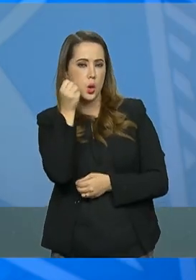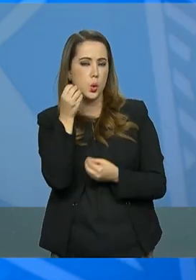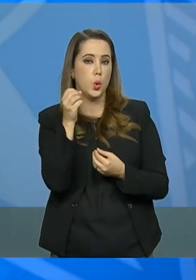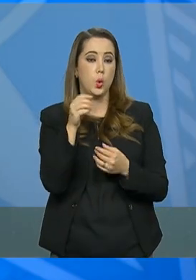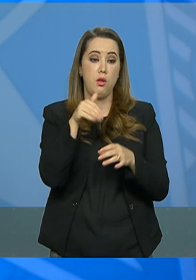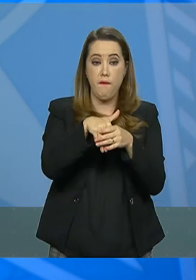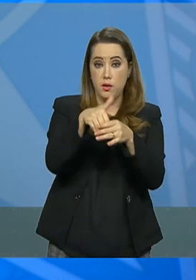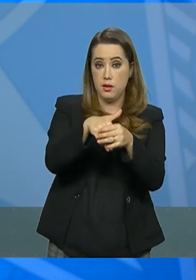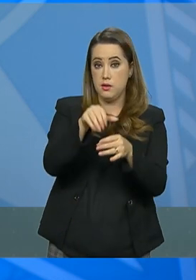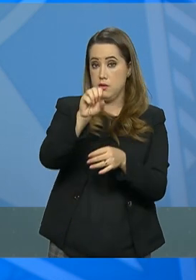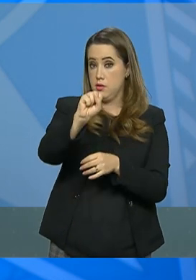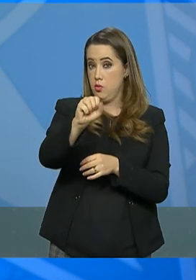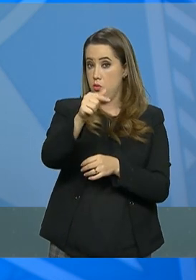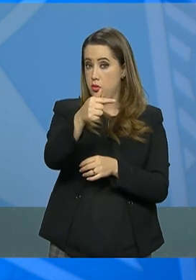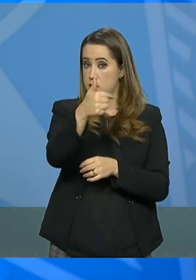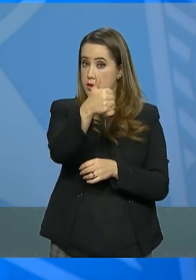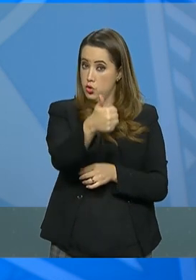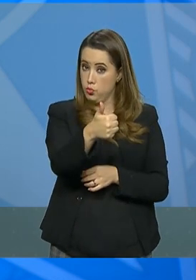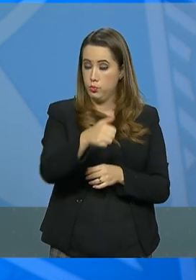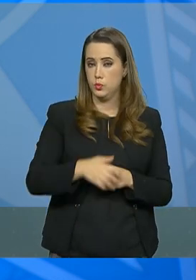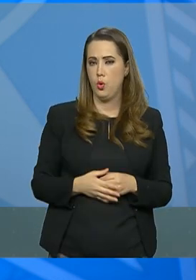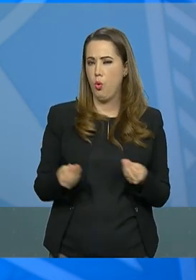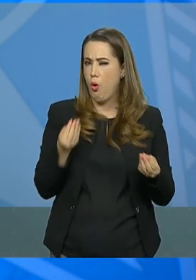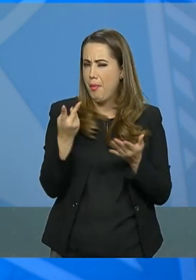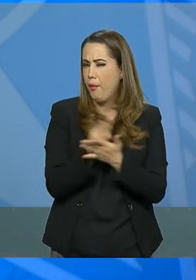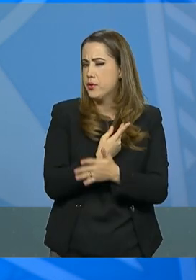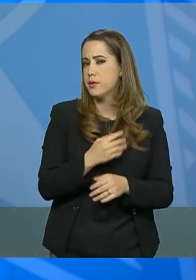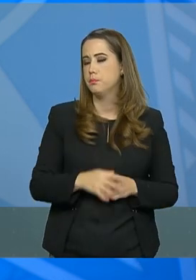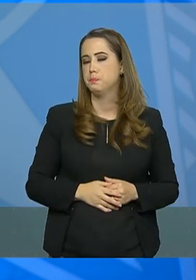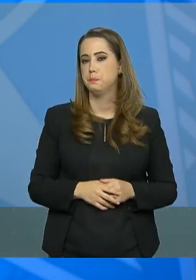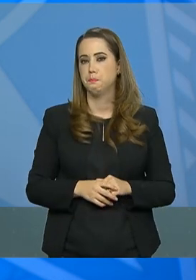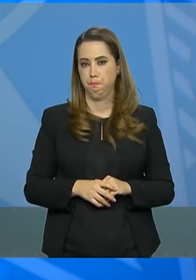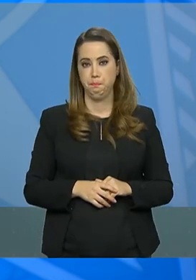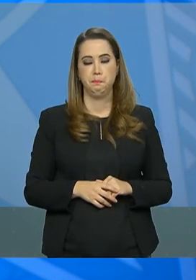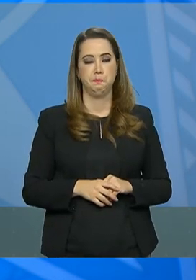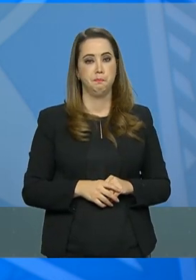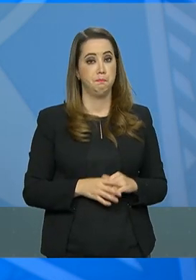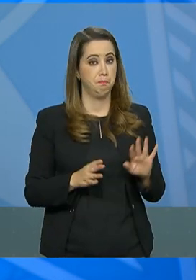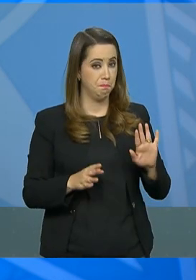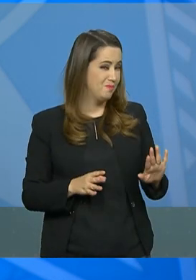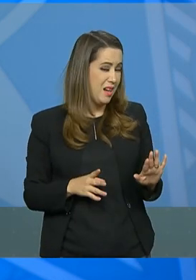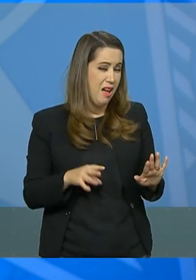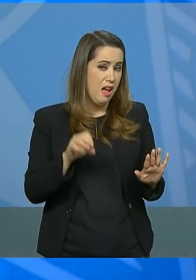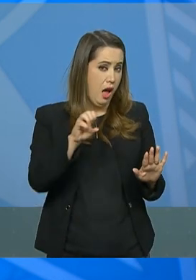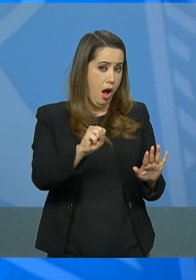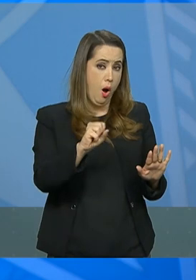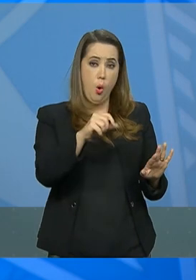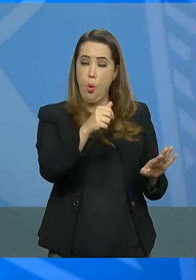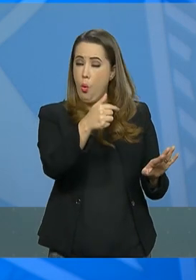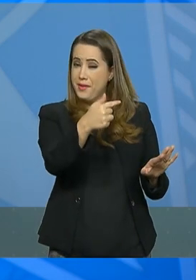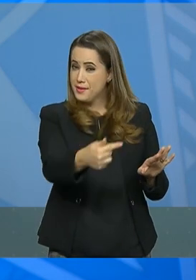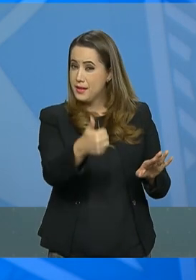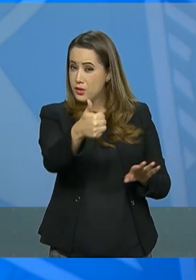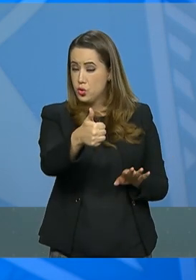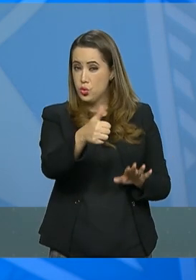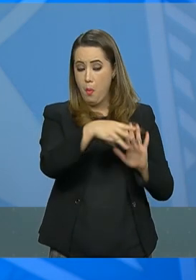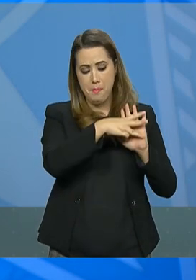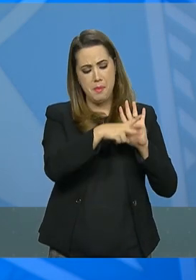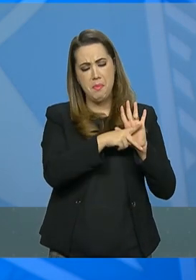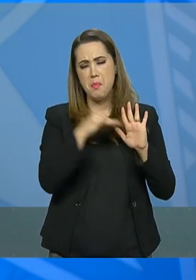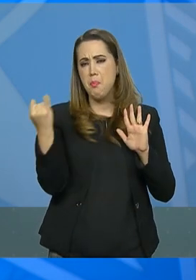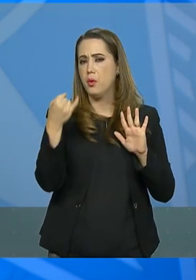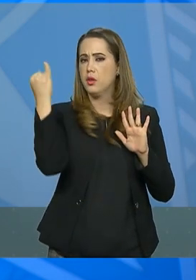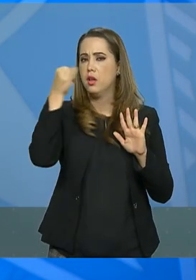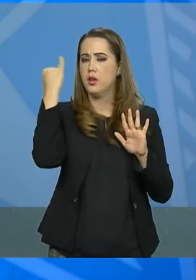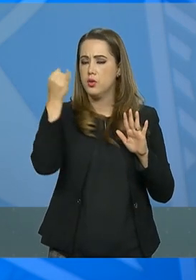Bem, a 871 é uma medida provisória de extrema importância para a consecução do plano do